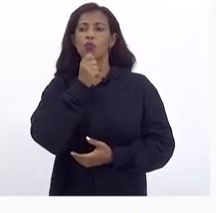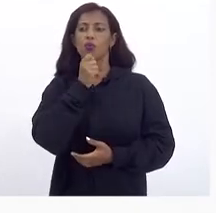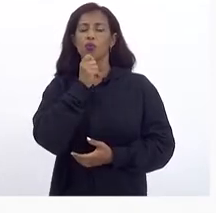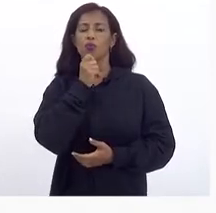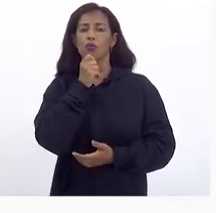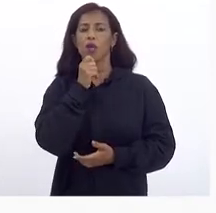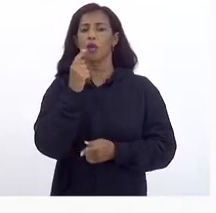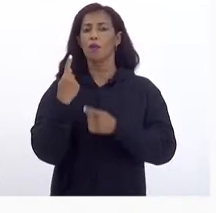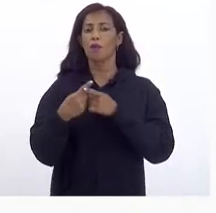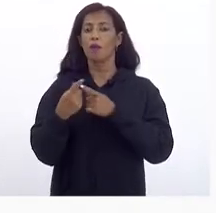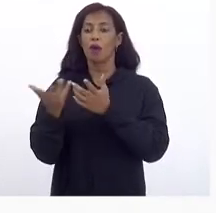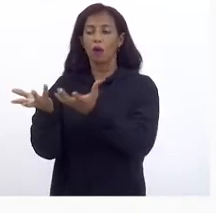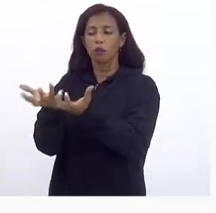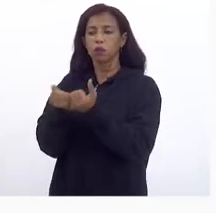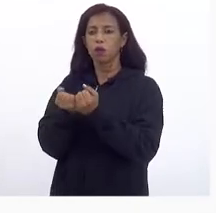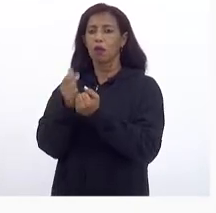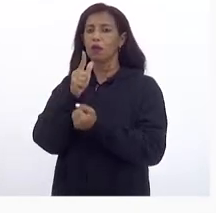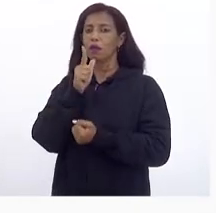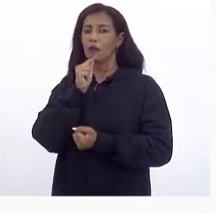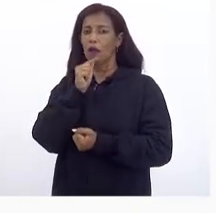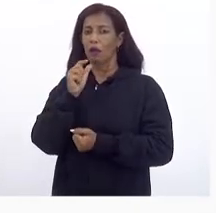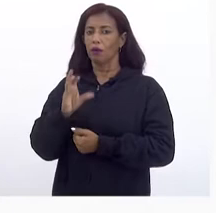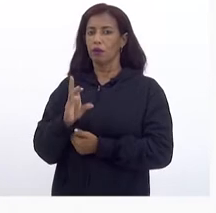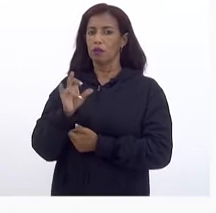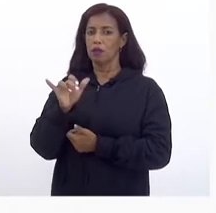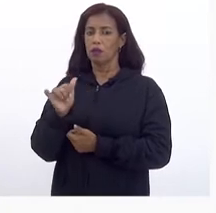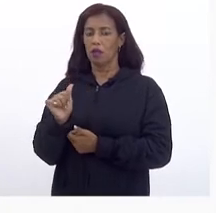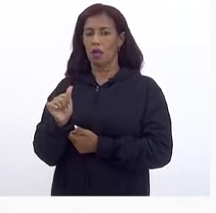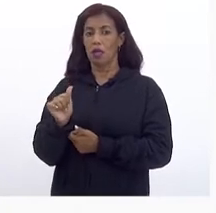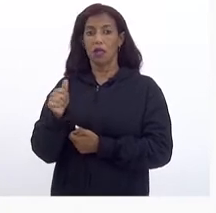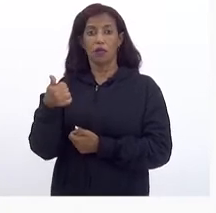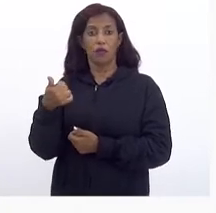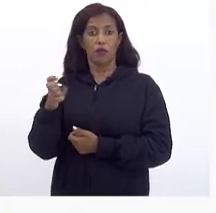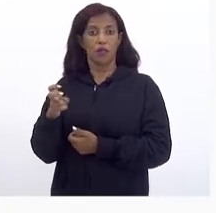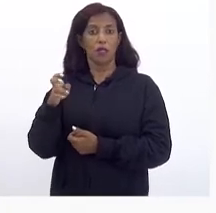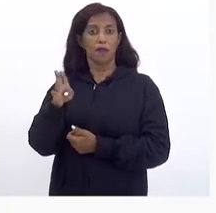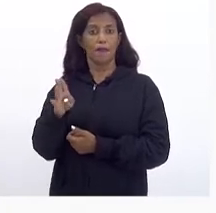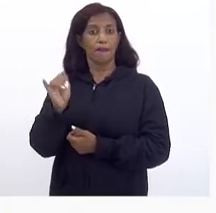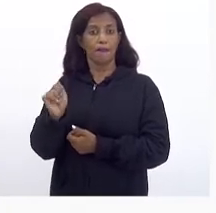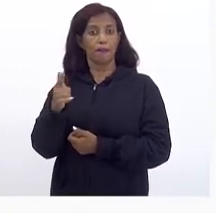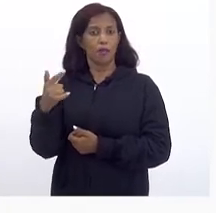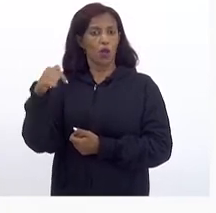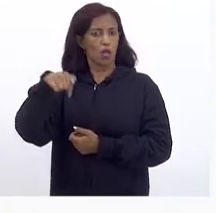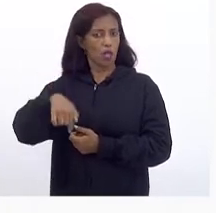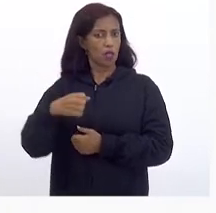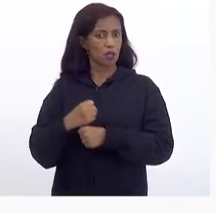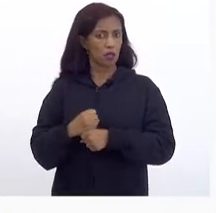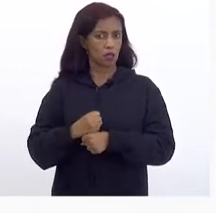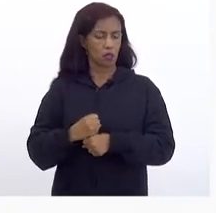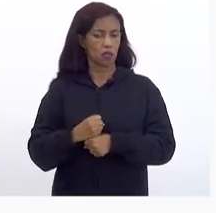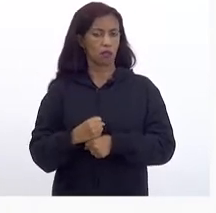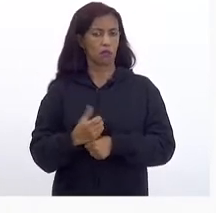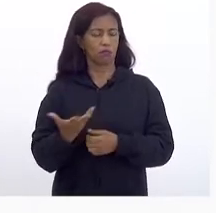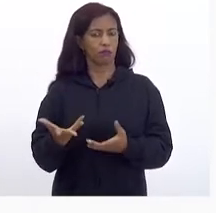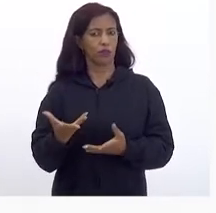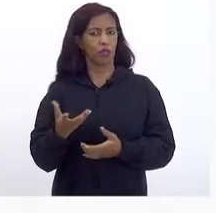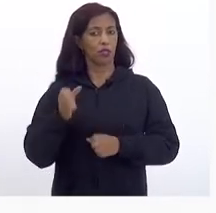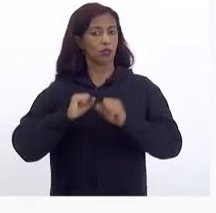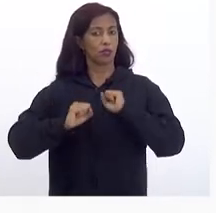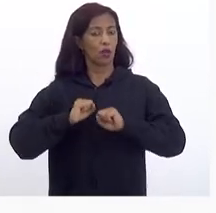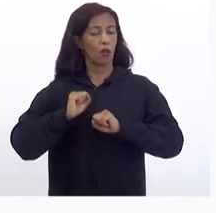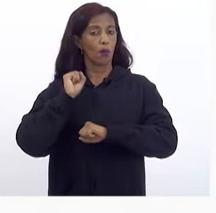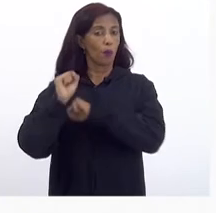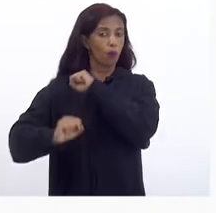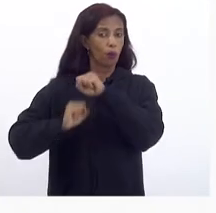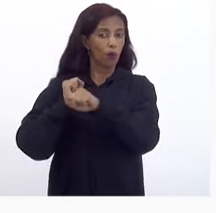Recebimento Da CEDAI Que foi Quase 15 bilhões Nesse ano E a expectativa Para ano que vem